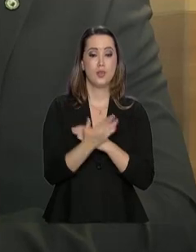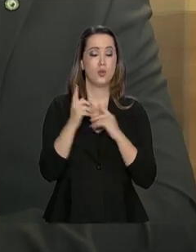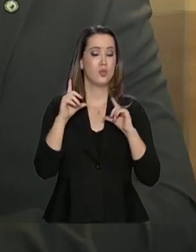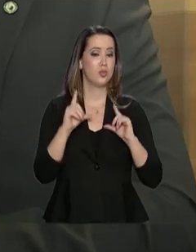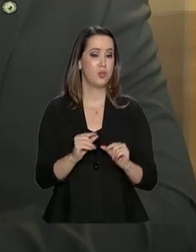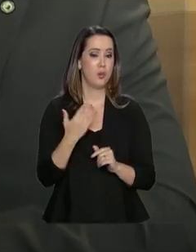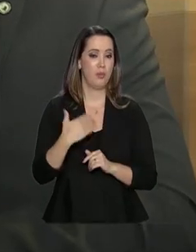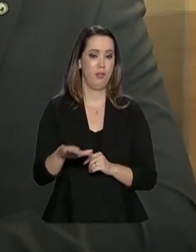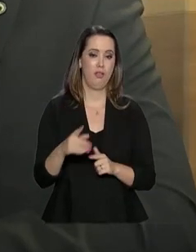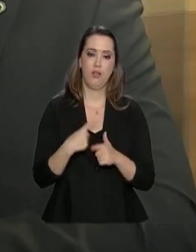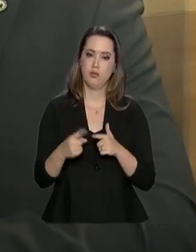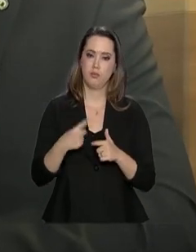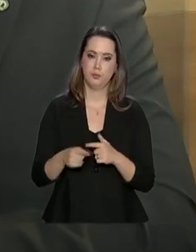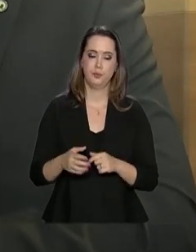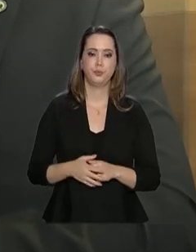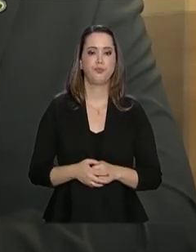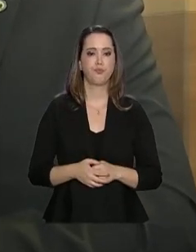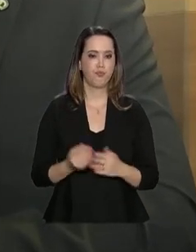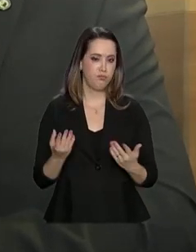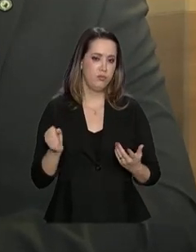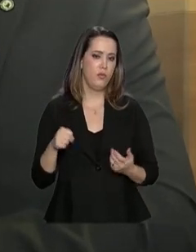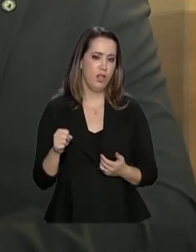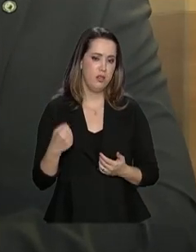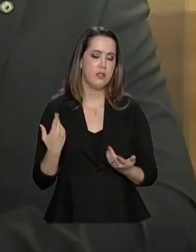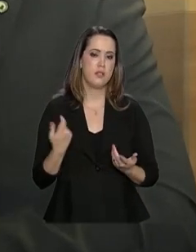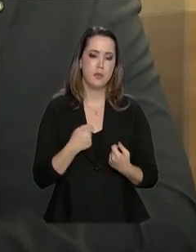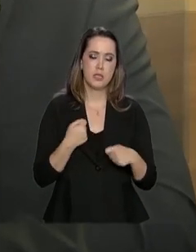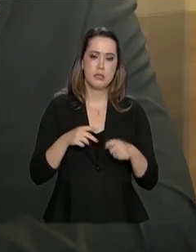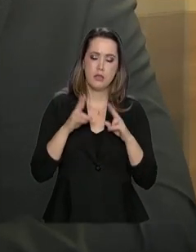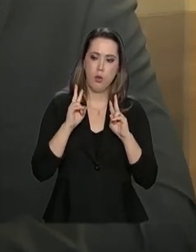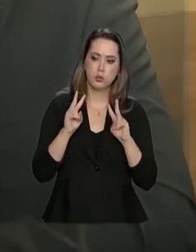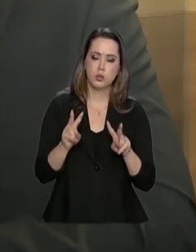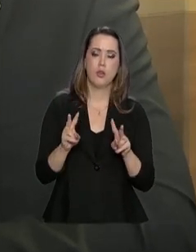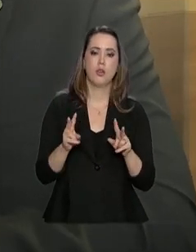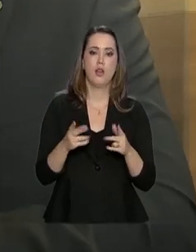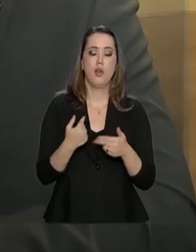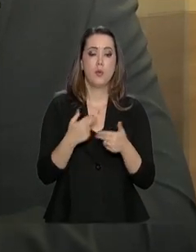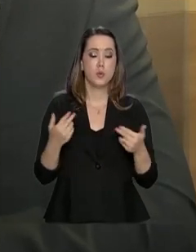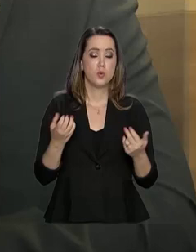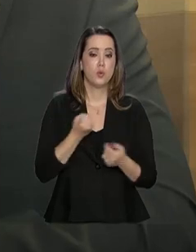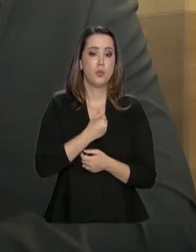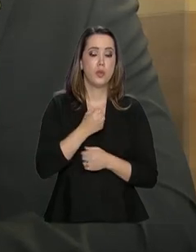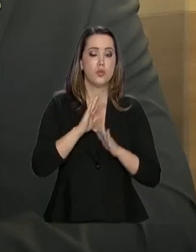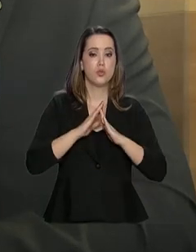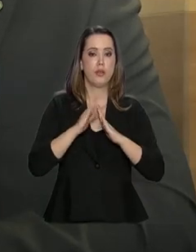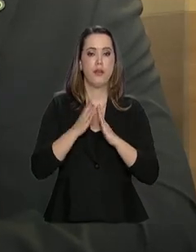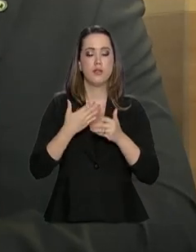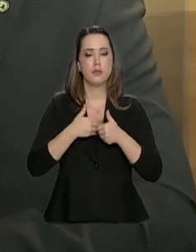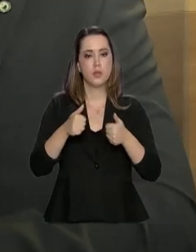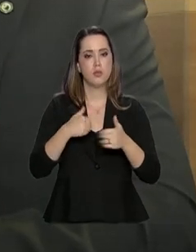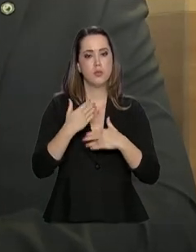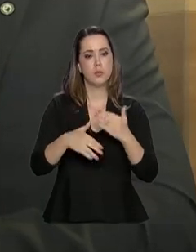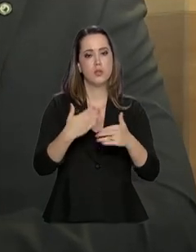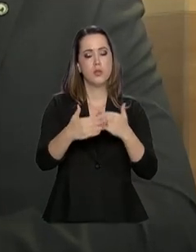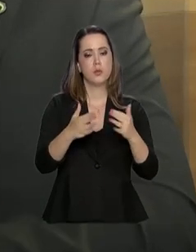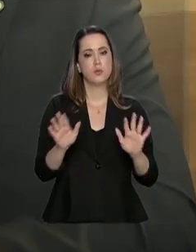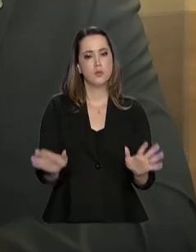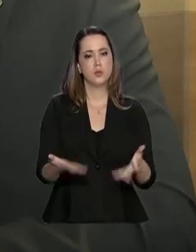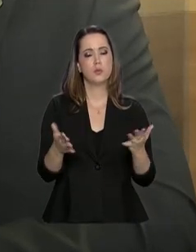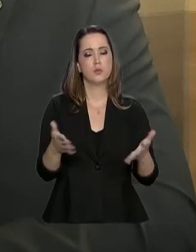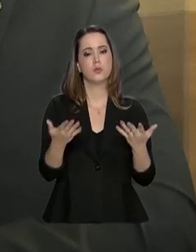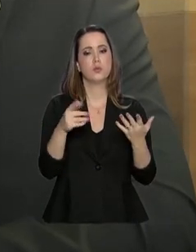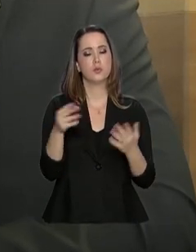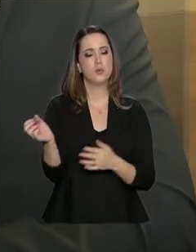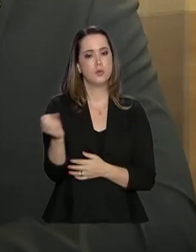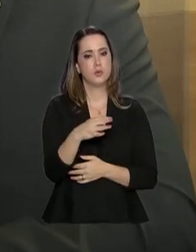reduzir quase metade do déficit. Evidentemente, temos que olhar para o estoque de moradias, fazer o incremento, promover a produção de